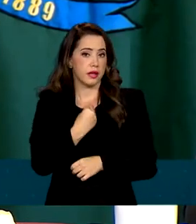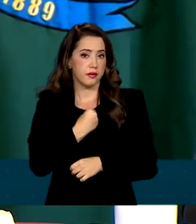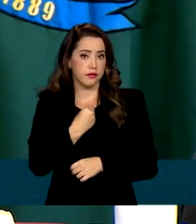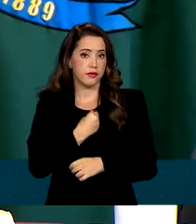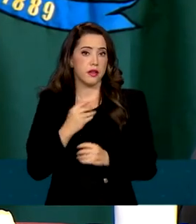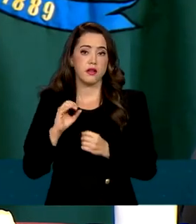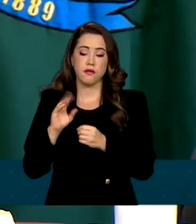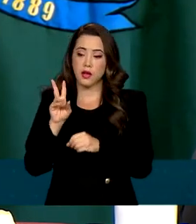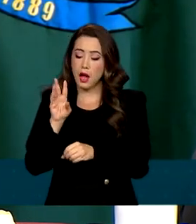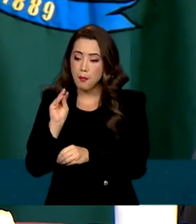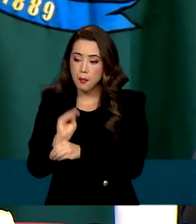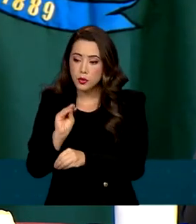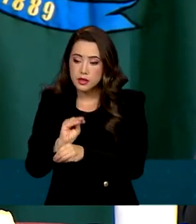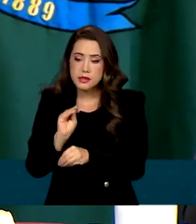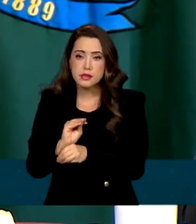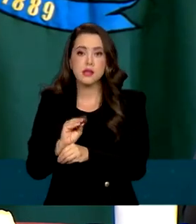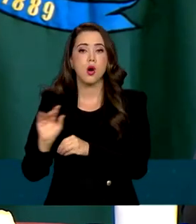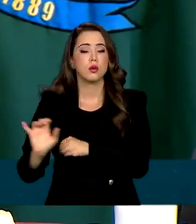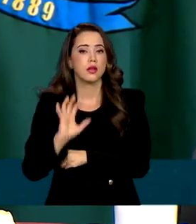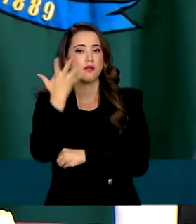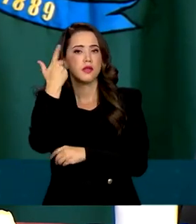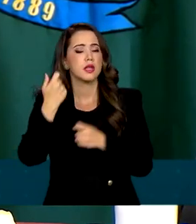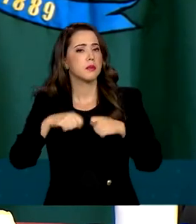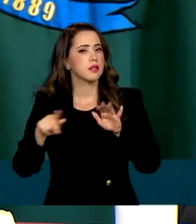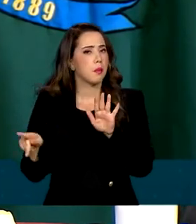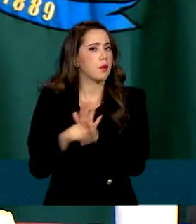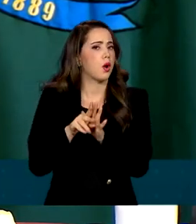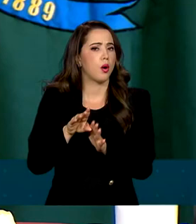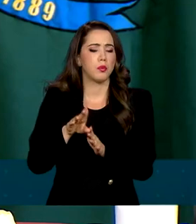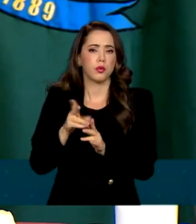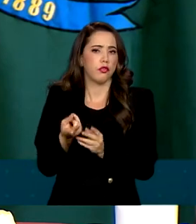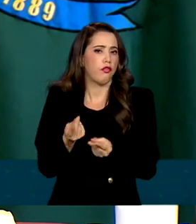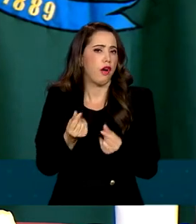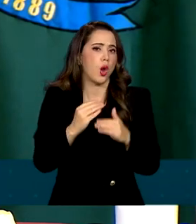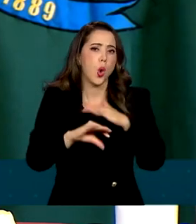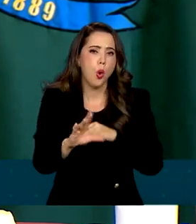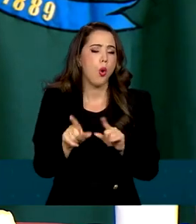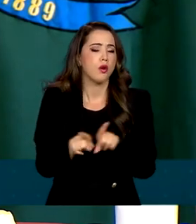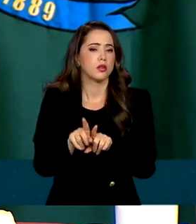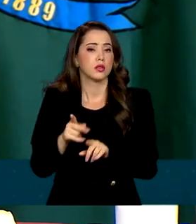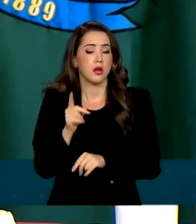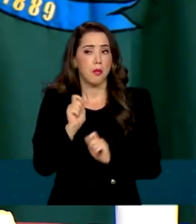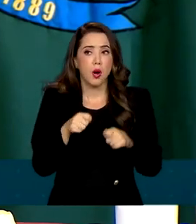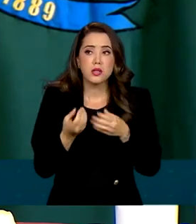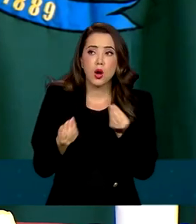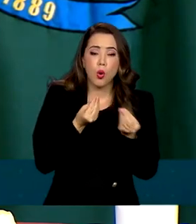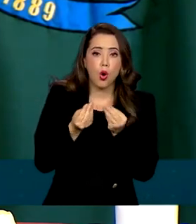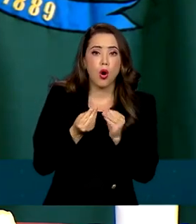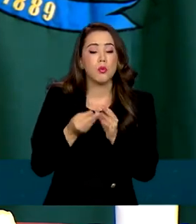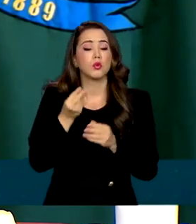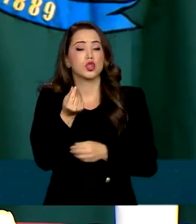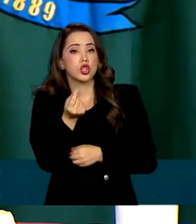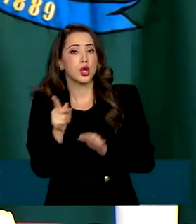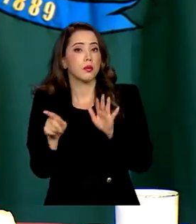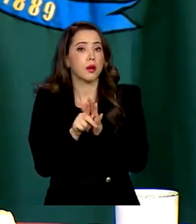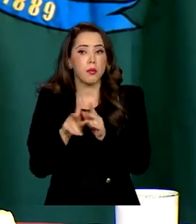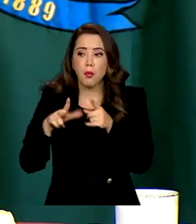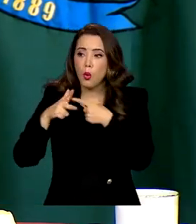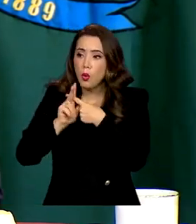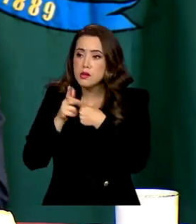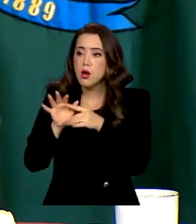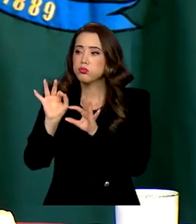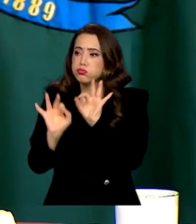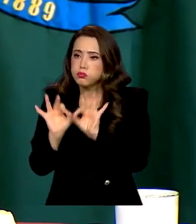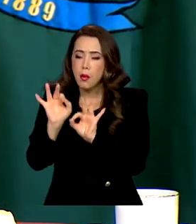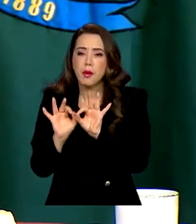portanto nós precisamos tentar saber como a gente pode explorar uma reserva para que ela possa gerar recurso para a sua própria manutenção. E